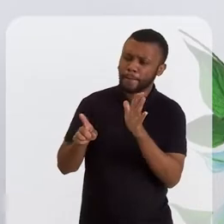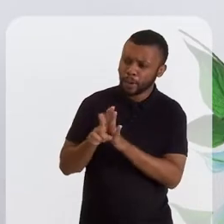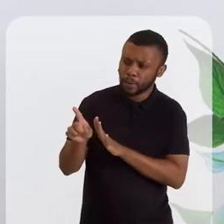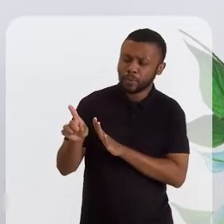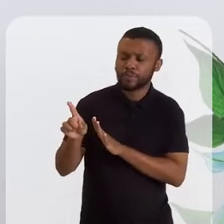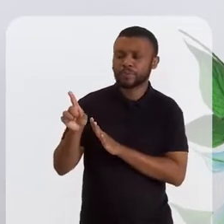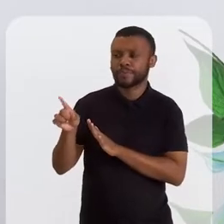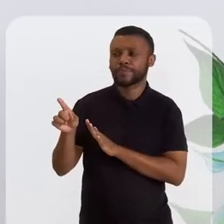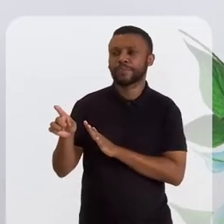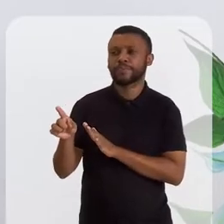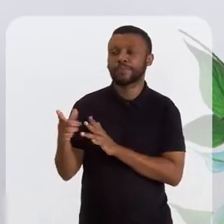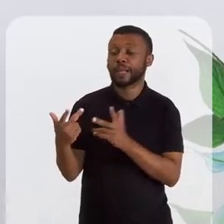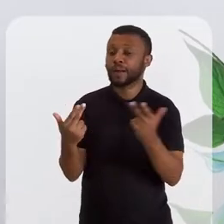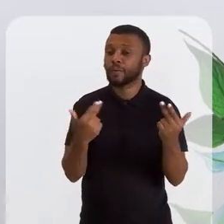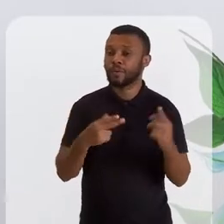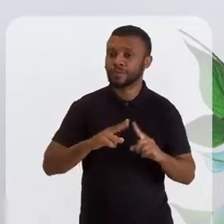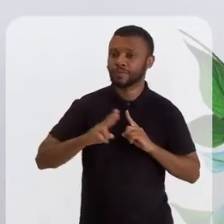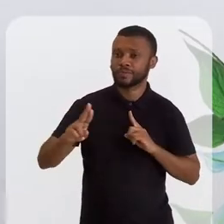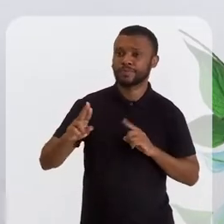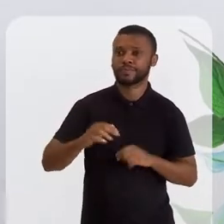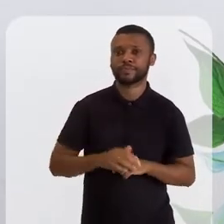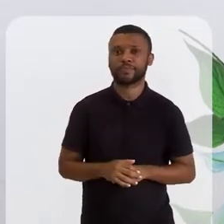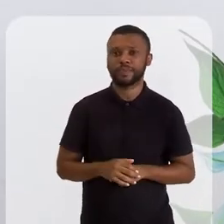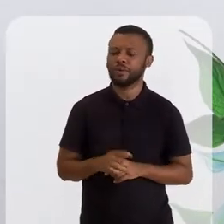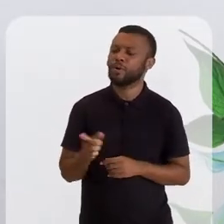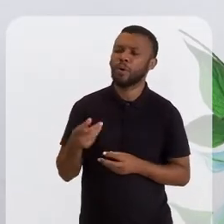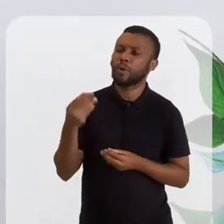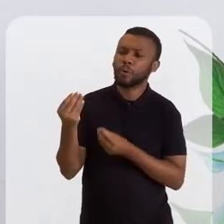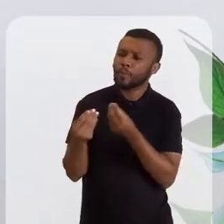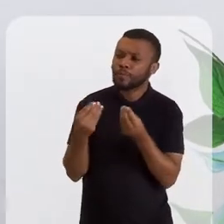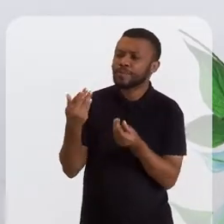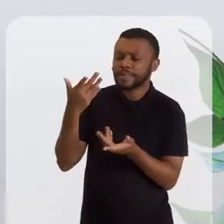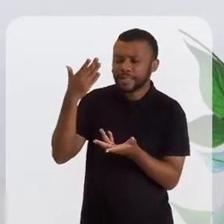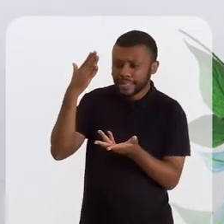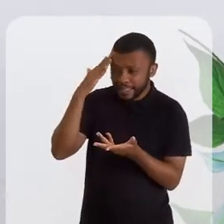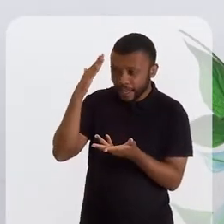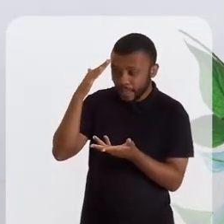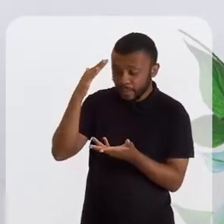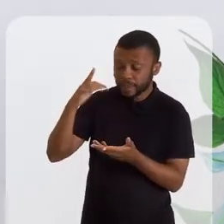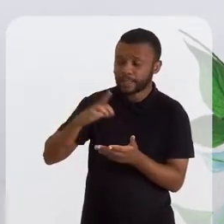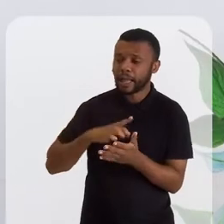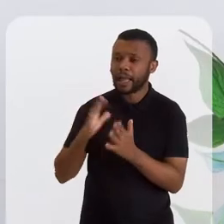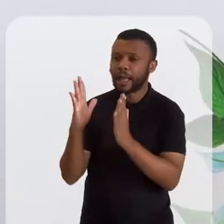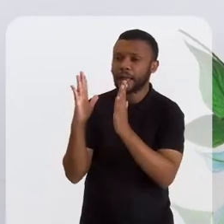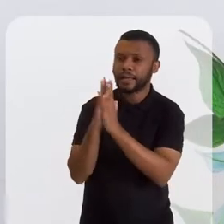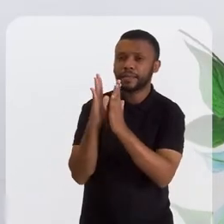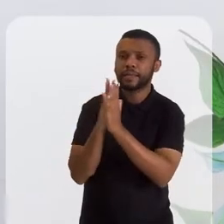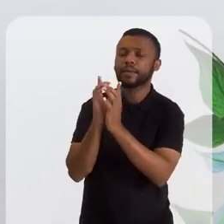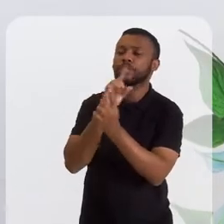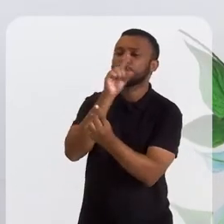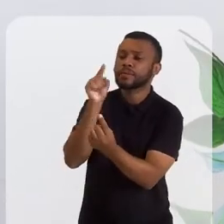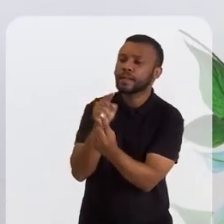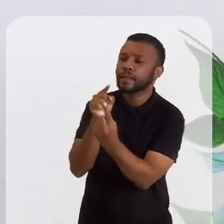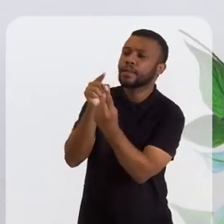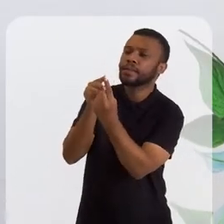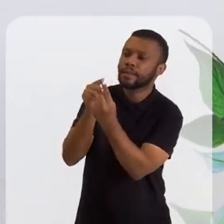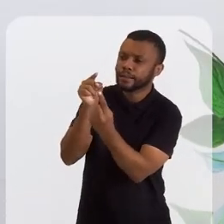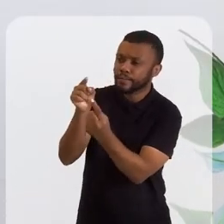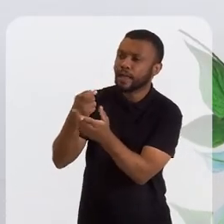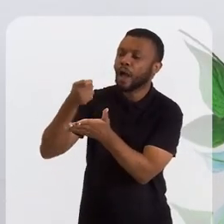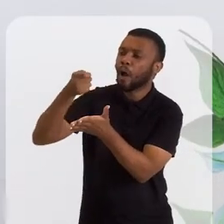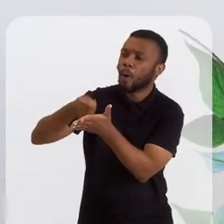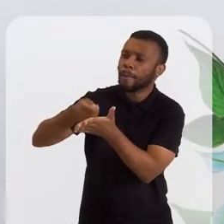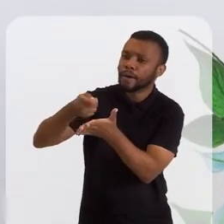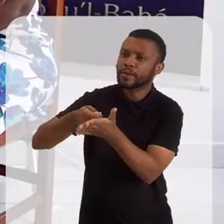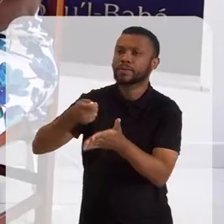Eu e na E utilizam o celular. Porque aí já tem o aplicativo certinho que dá preciso. Então, qualquer lugar